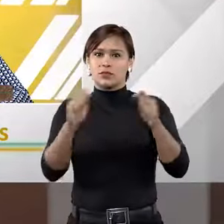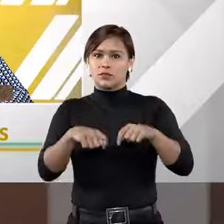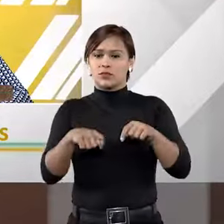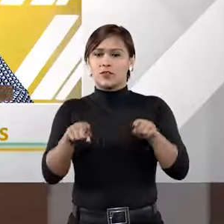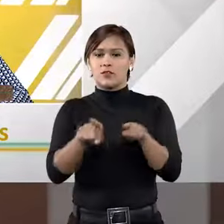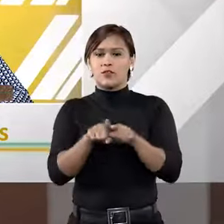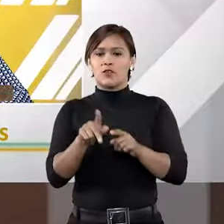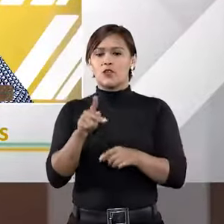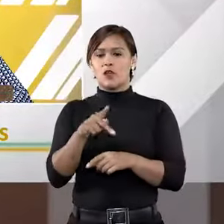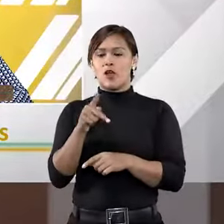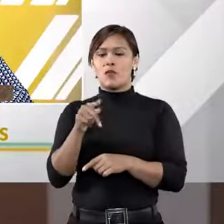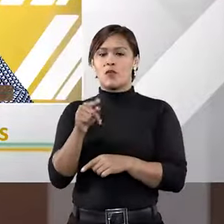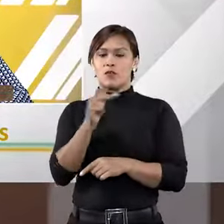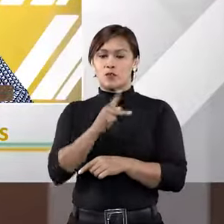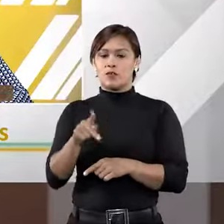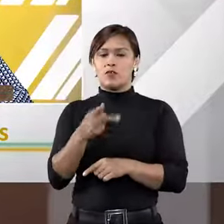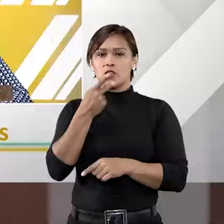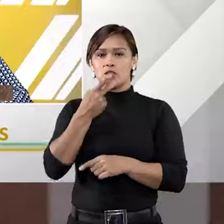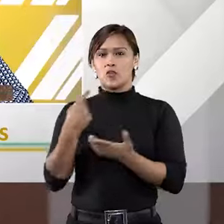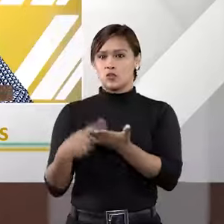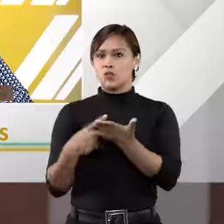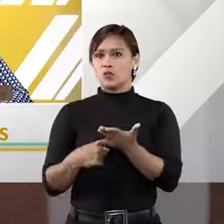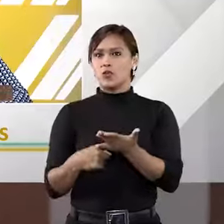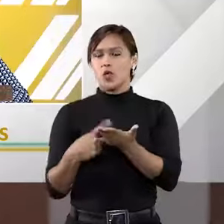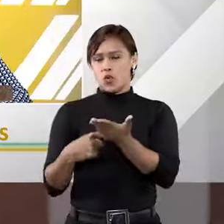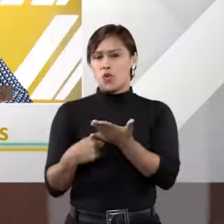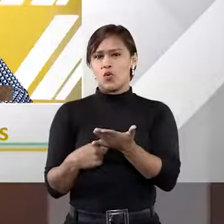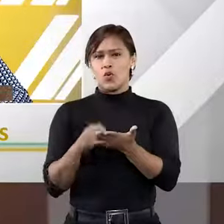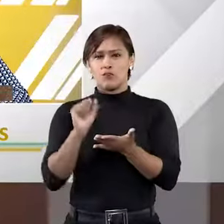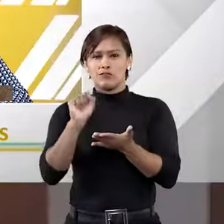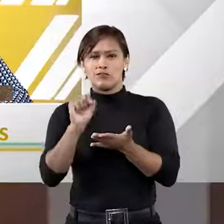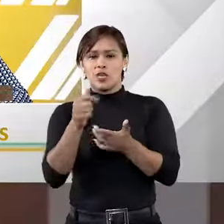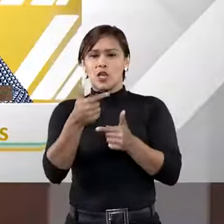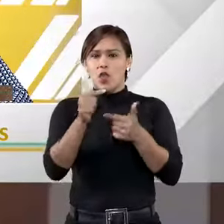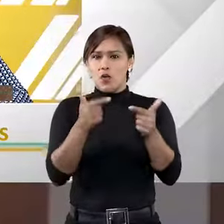Como o Fred me provocou ali para perguntar se eu concordava, concordo em termos.